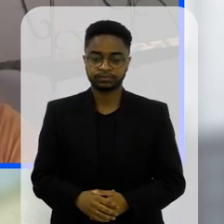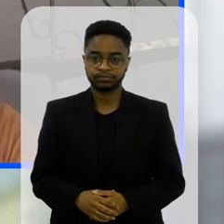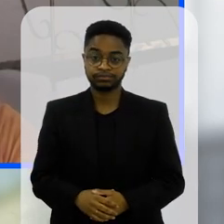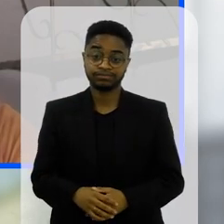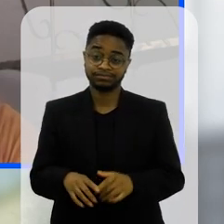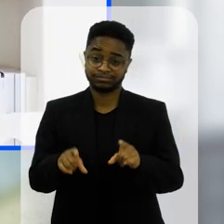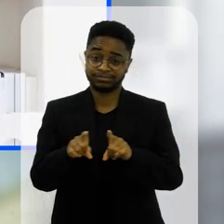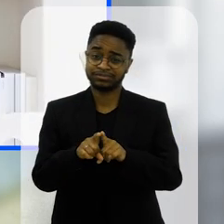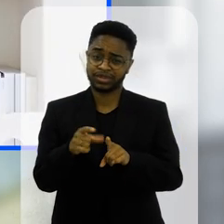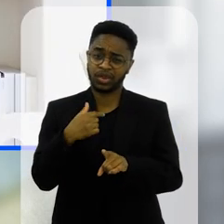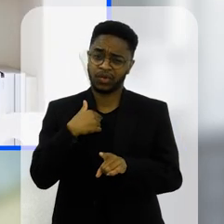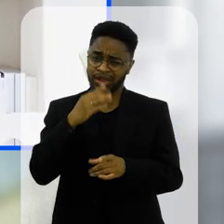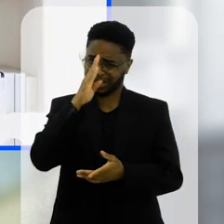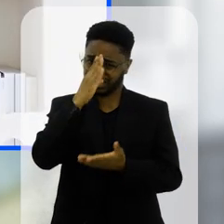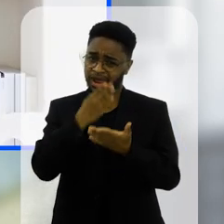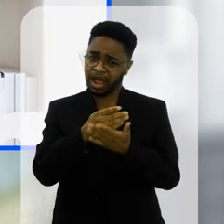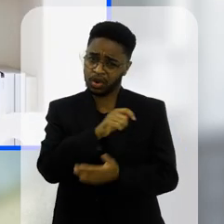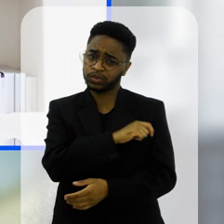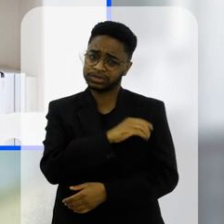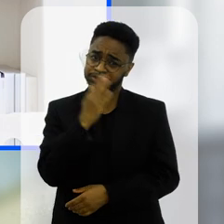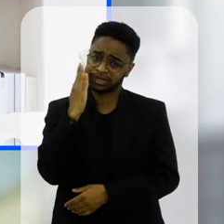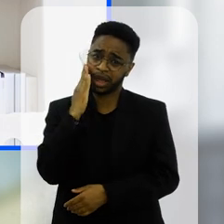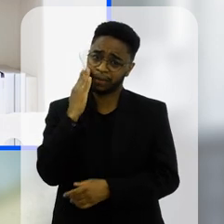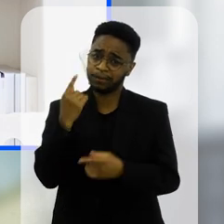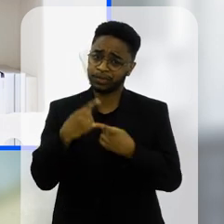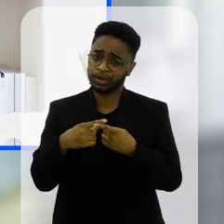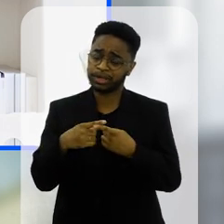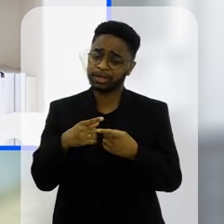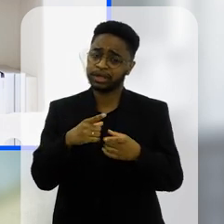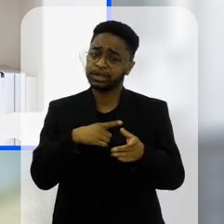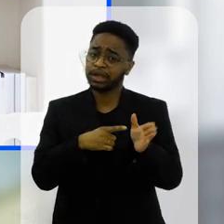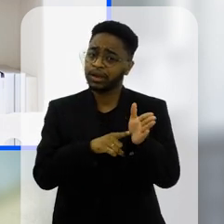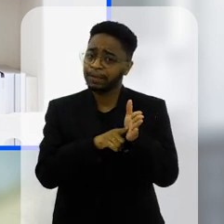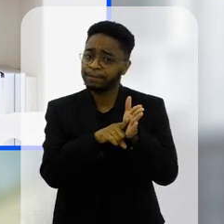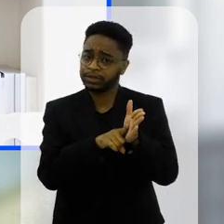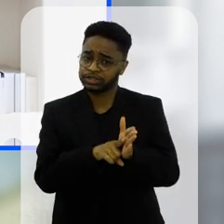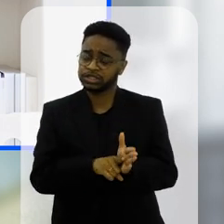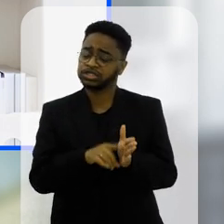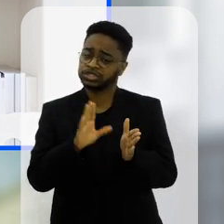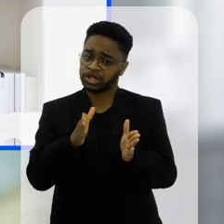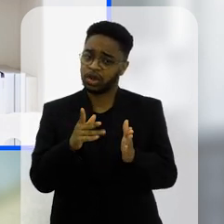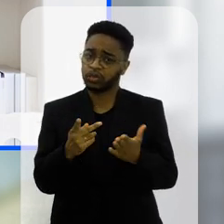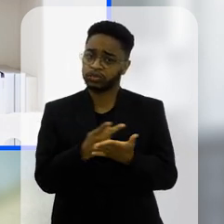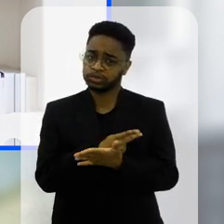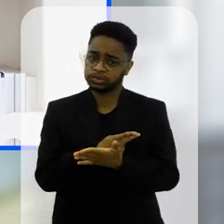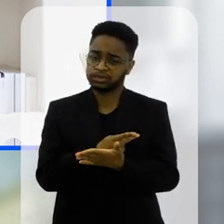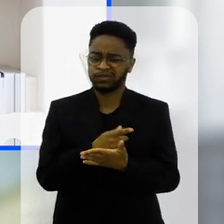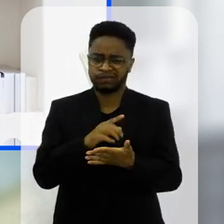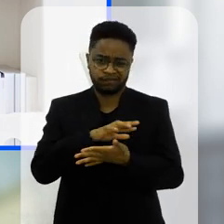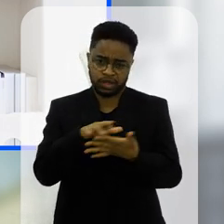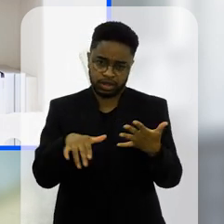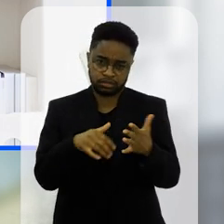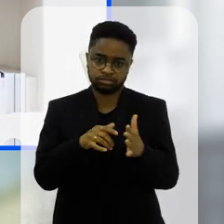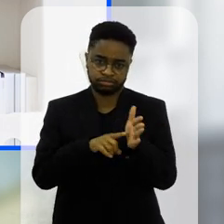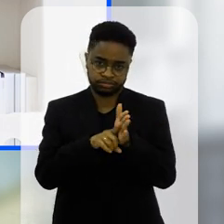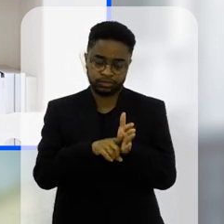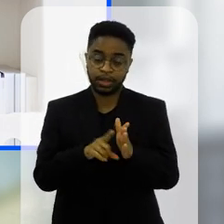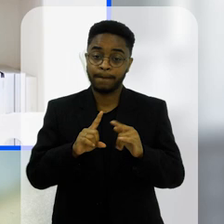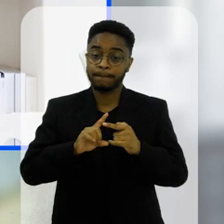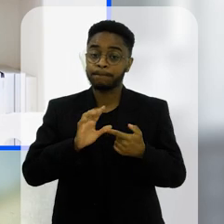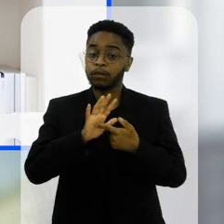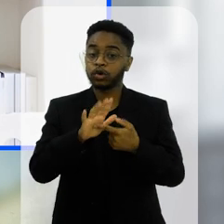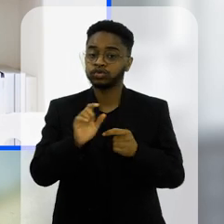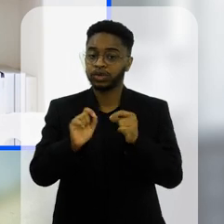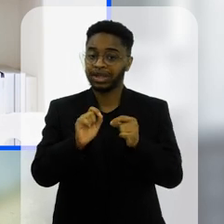inclusive eu acho até que eles sabem disso porque tem uma pesquisa é que foi feita e acho que não só uma é que indica com que 8 em cada